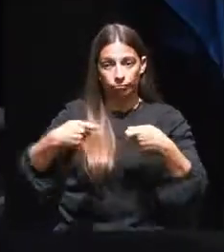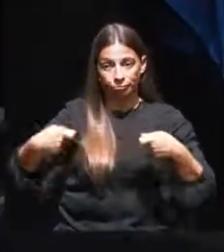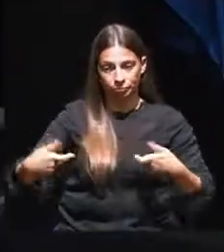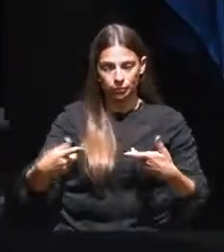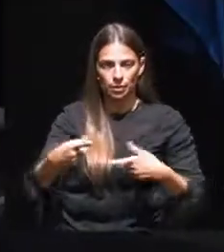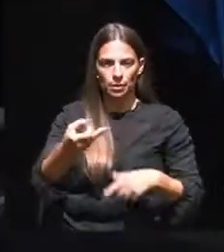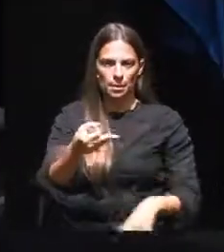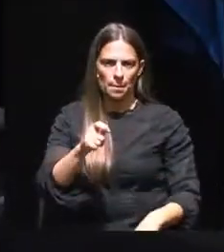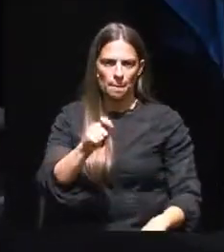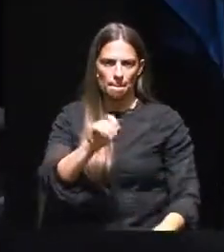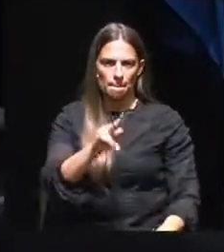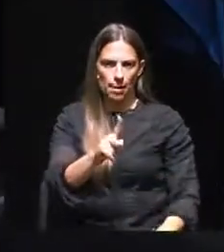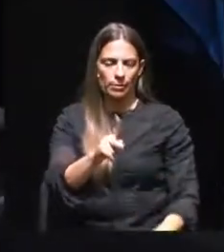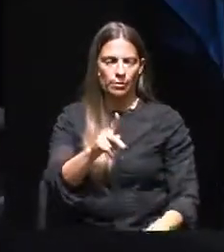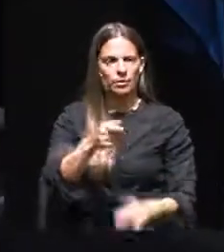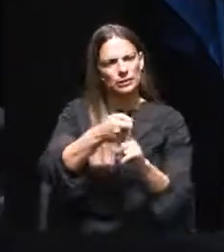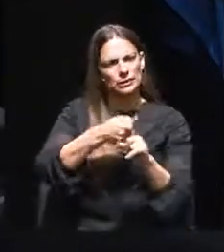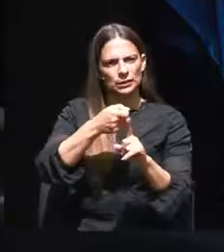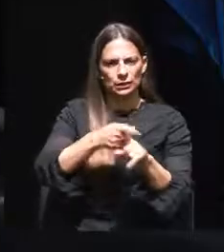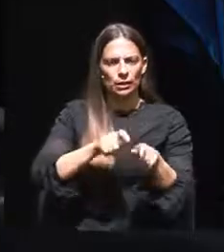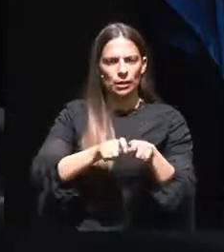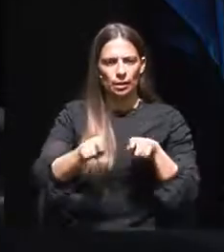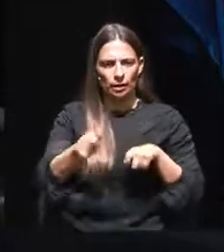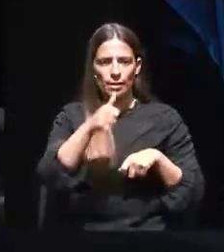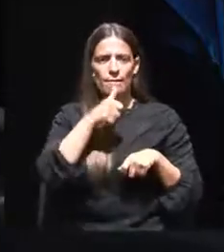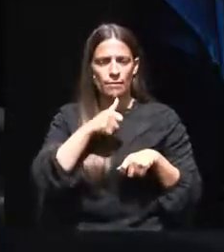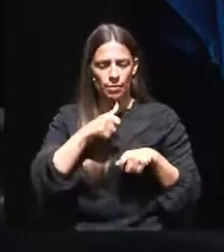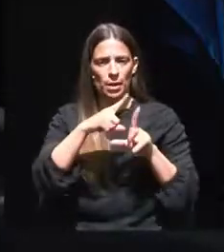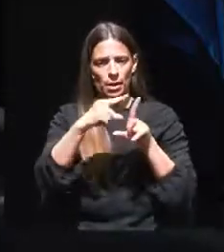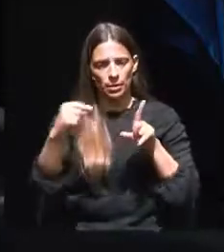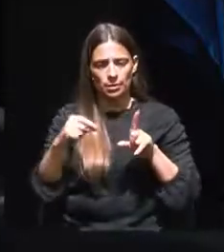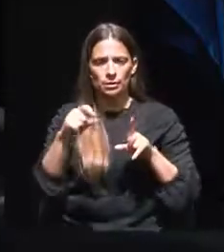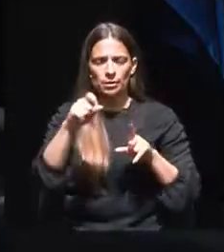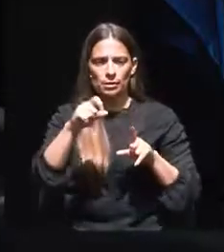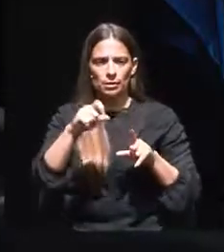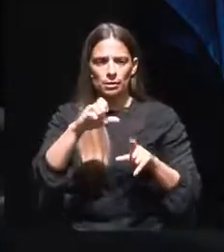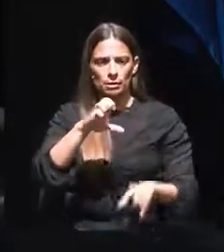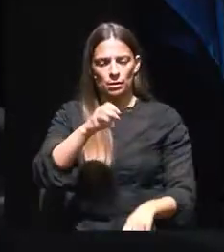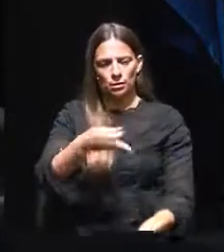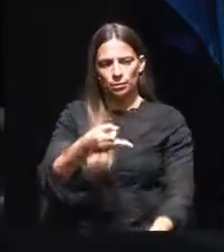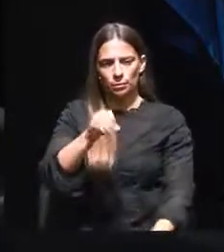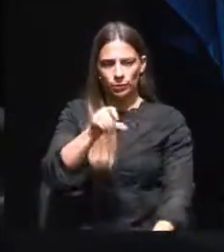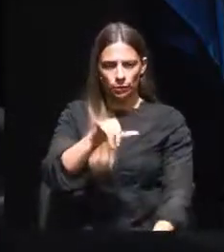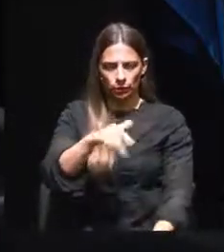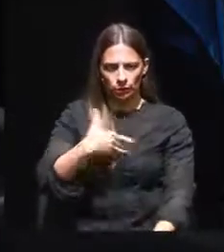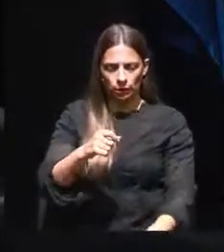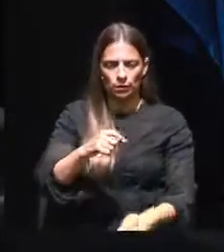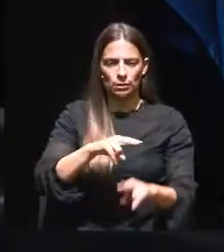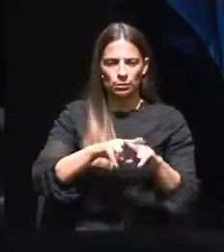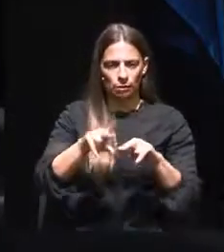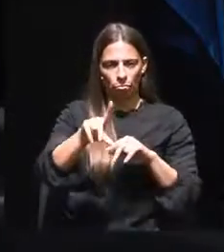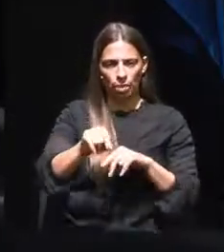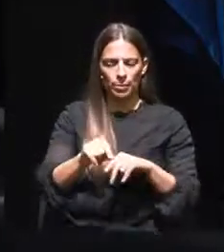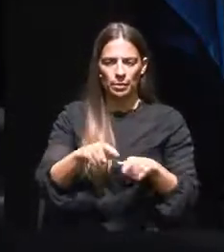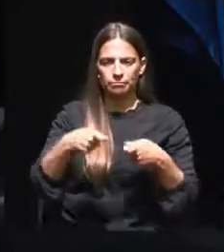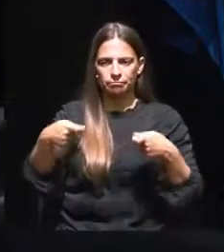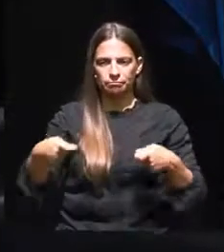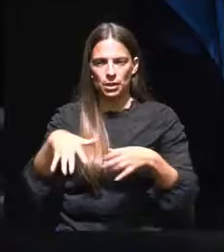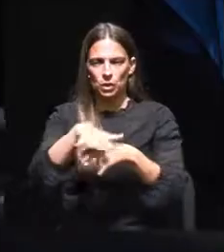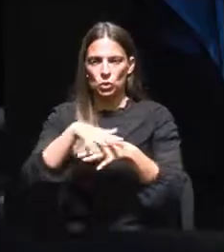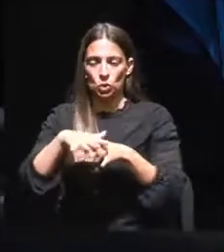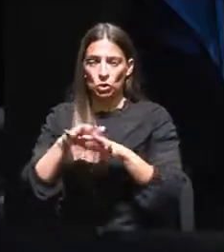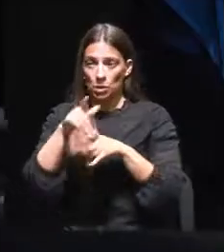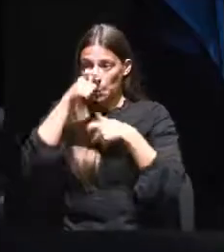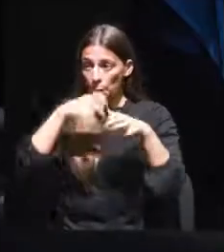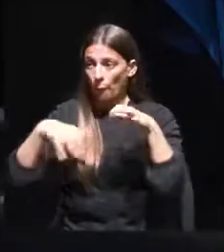defendido o prolongamento da linha vermelha de São Sebastião, a Campolida, Moreiras, Campo d'Orique, Alcântara, além de estudos para a expansão para zonas de forte